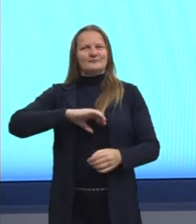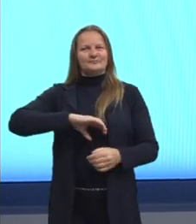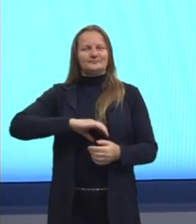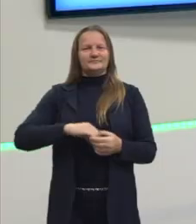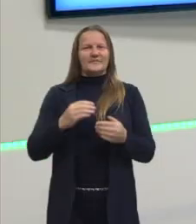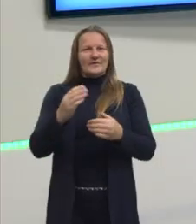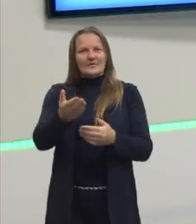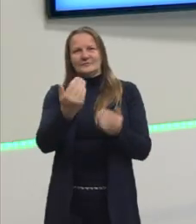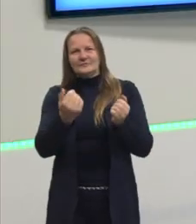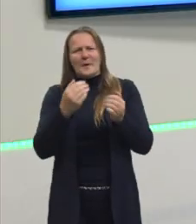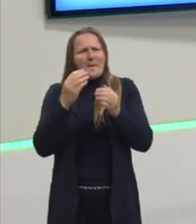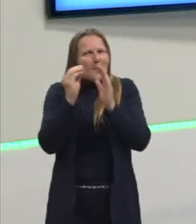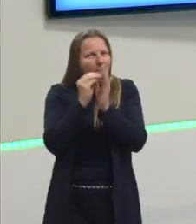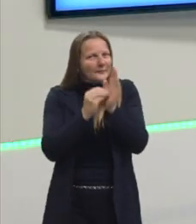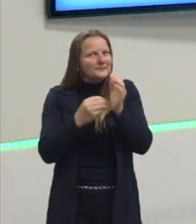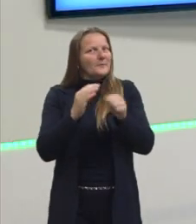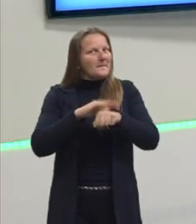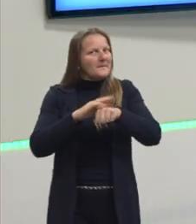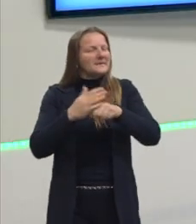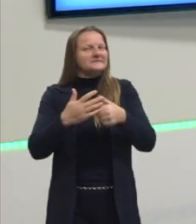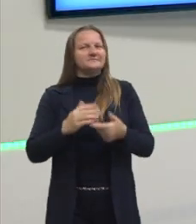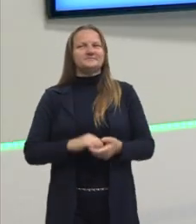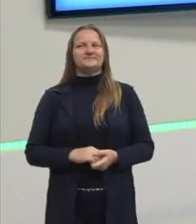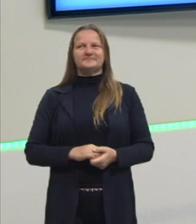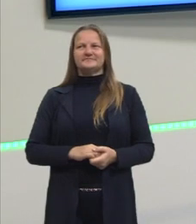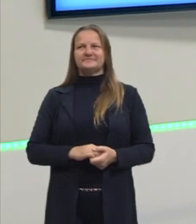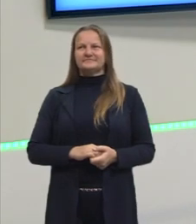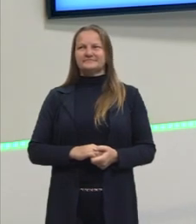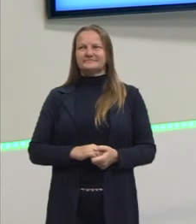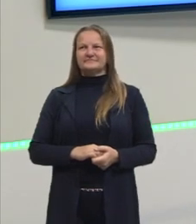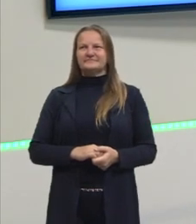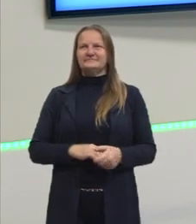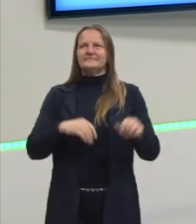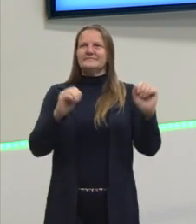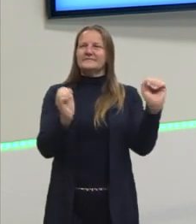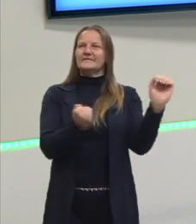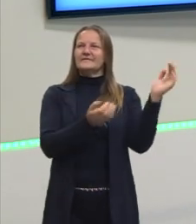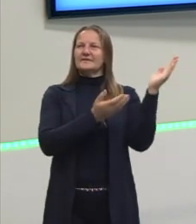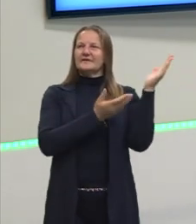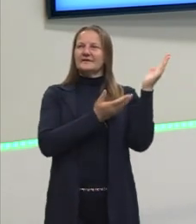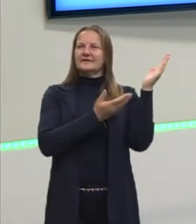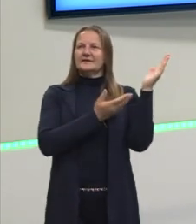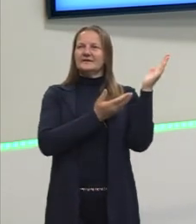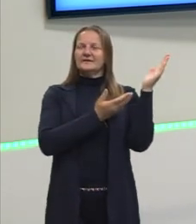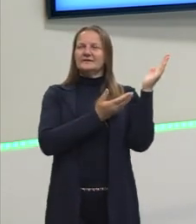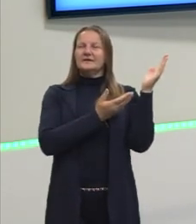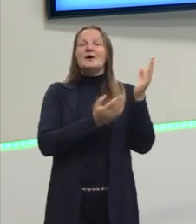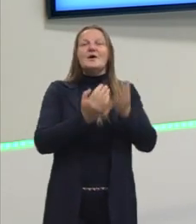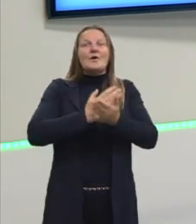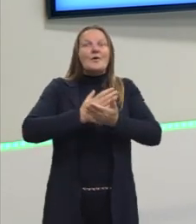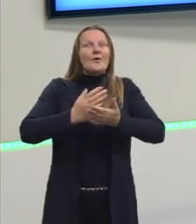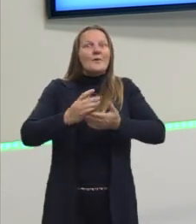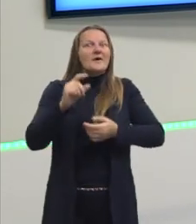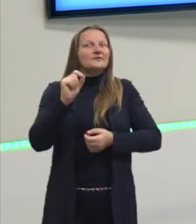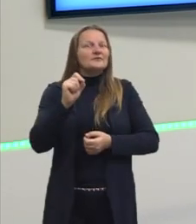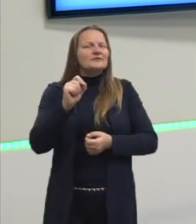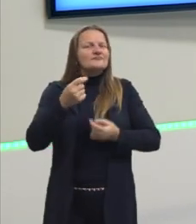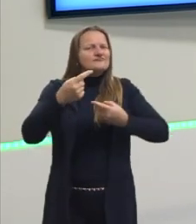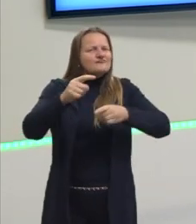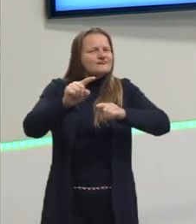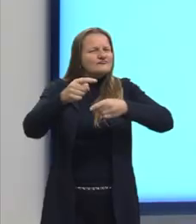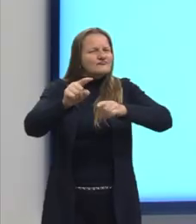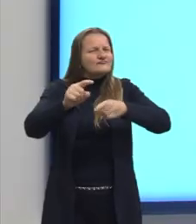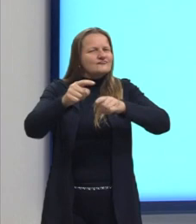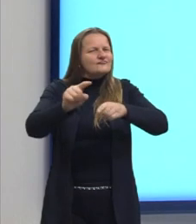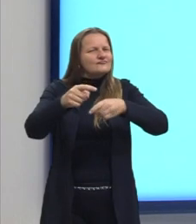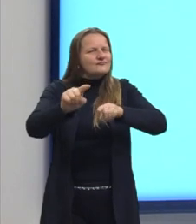lá, que a gente tem bastante coisa hoje e eu não quero perder um tempo necessário. Eu começo, como sempre, botando aí aquela